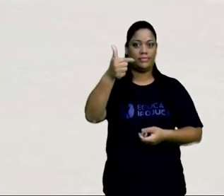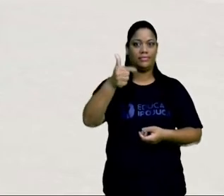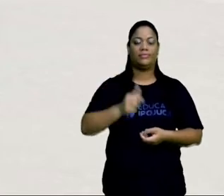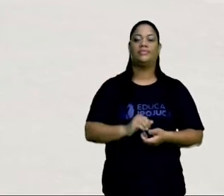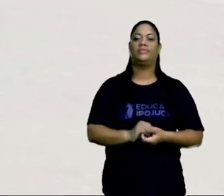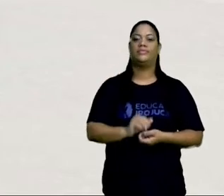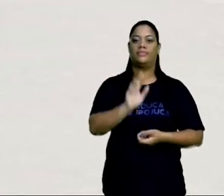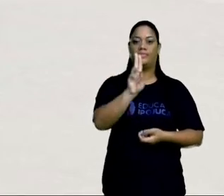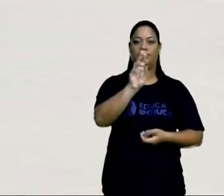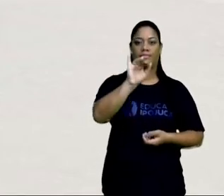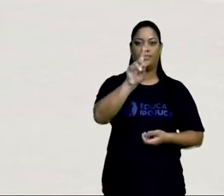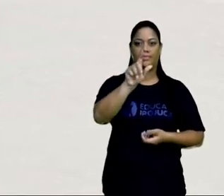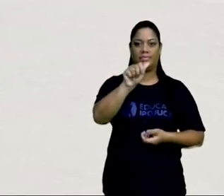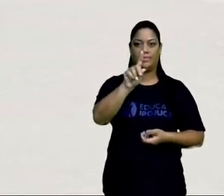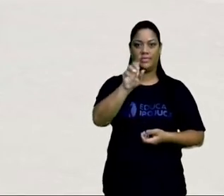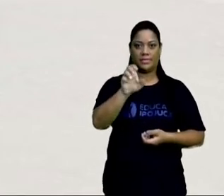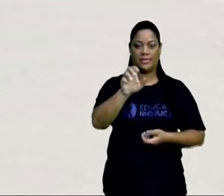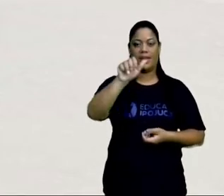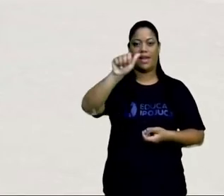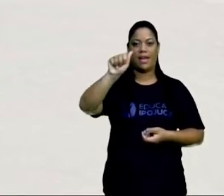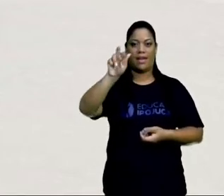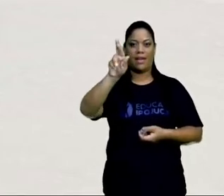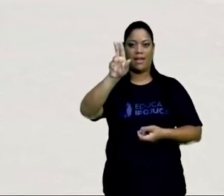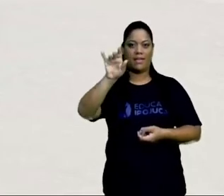unidade de área, UA.